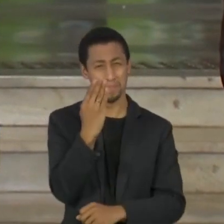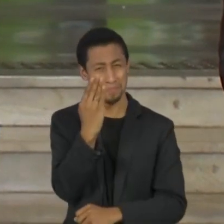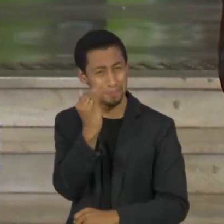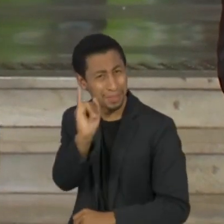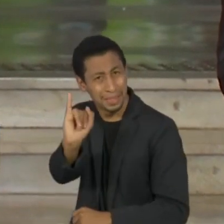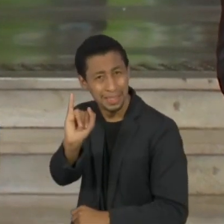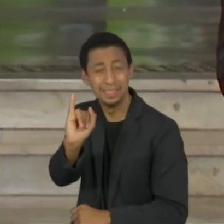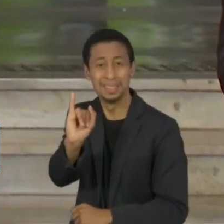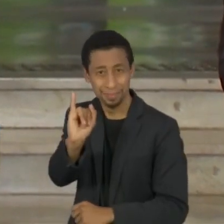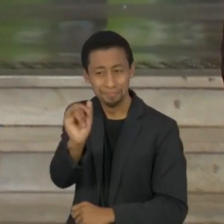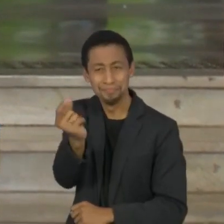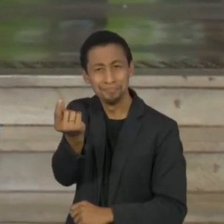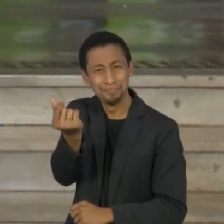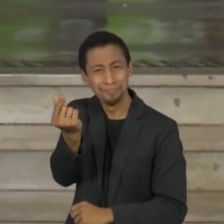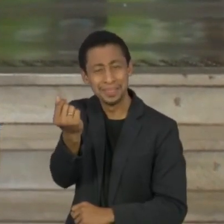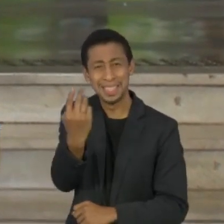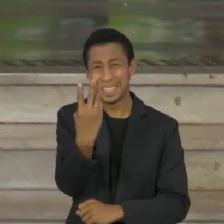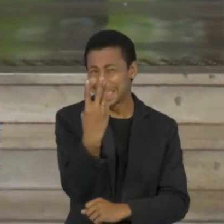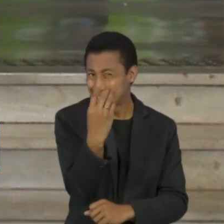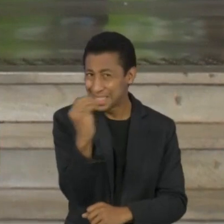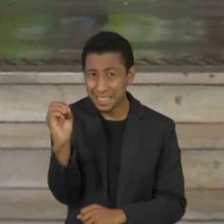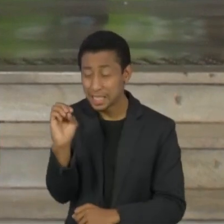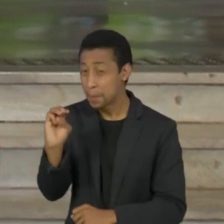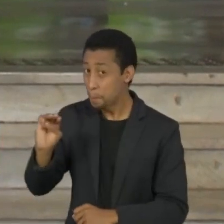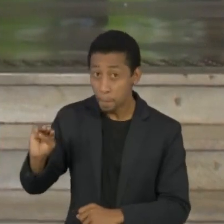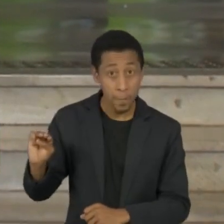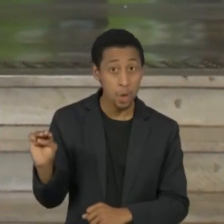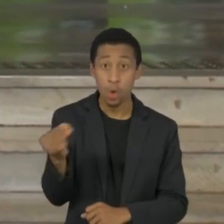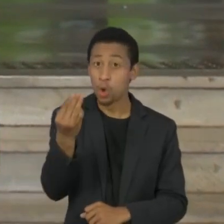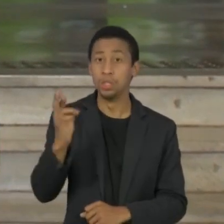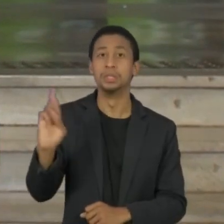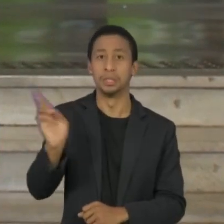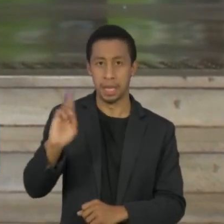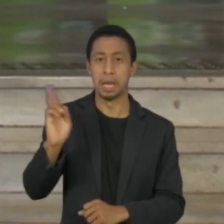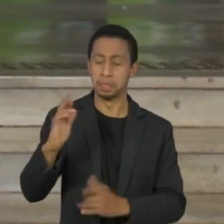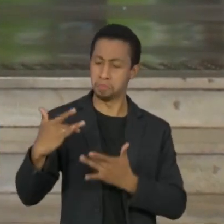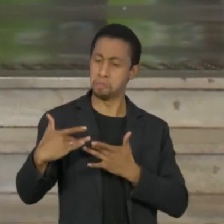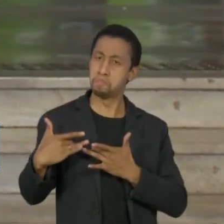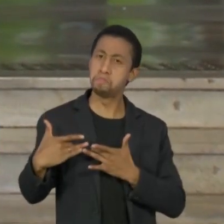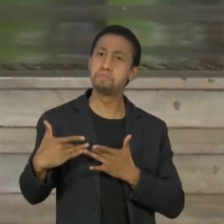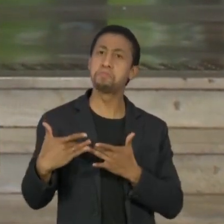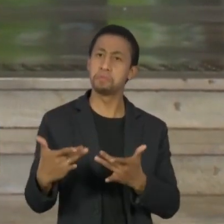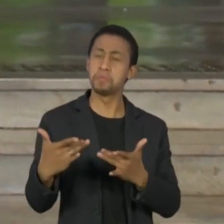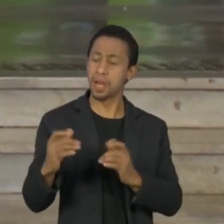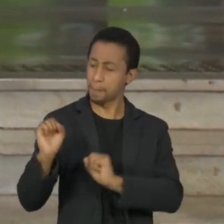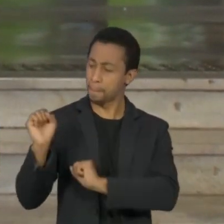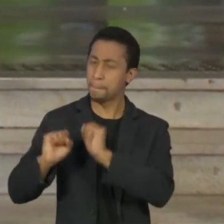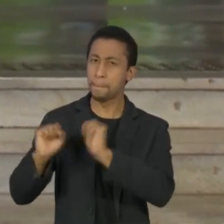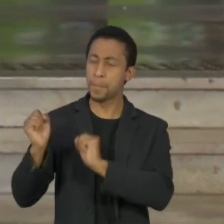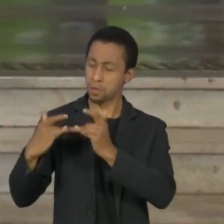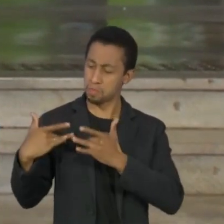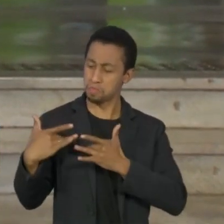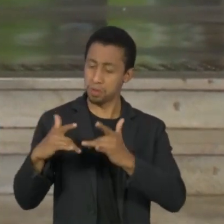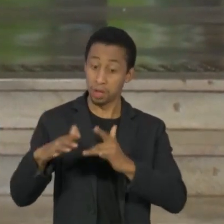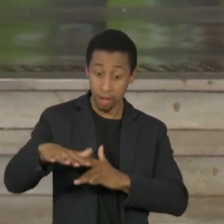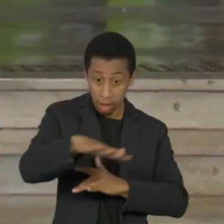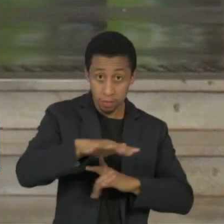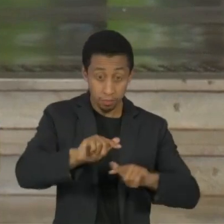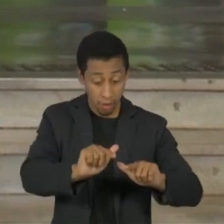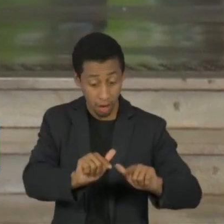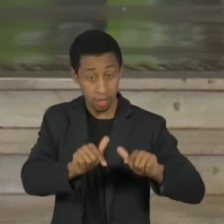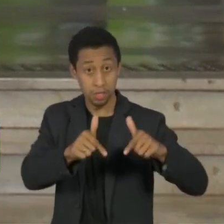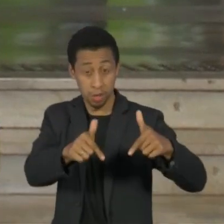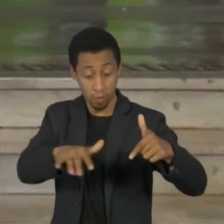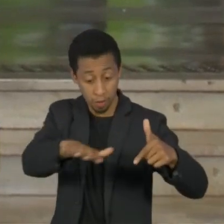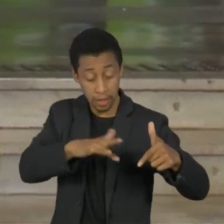,3 bilhão doados integralmente as ações de